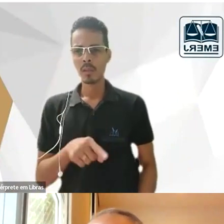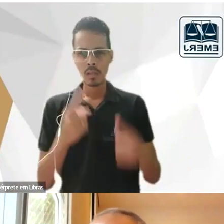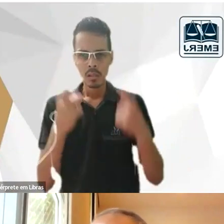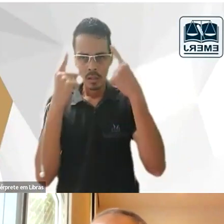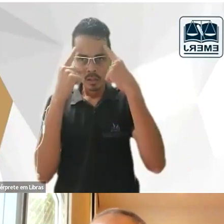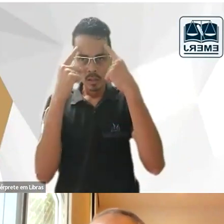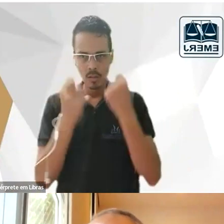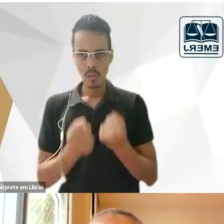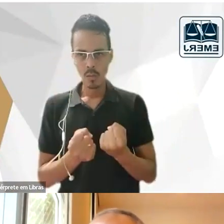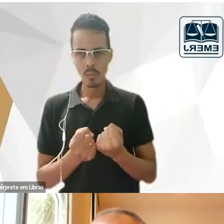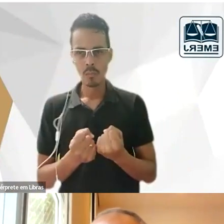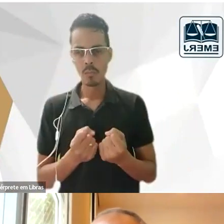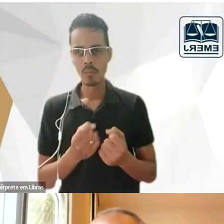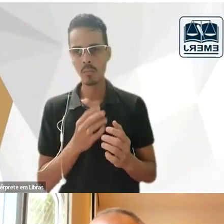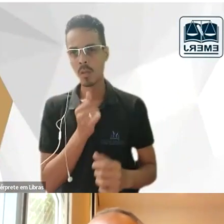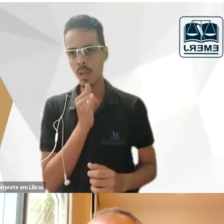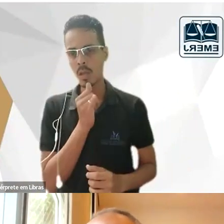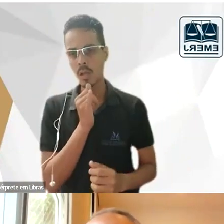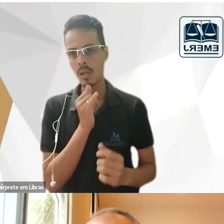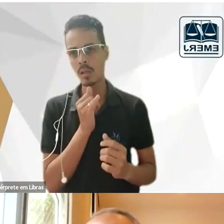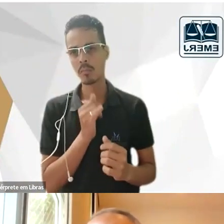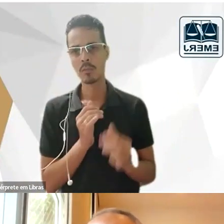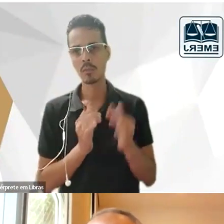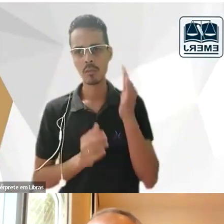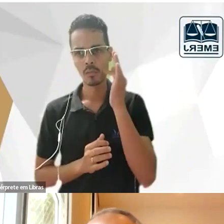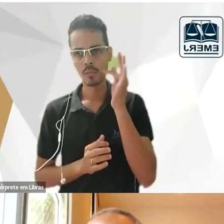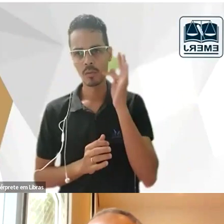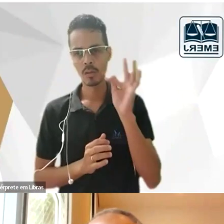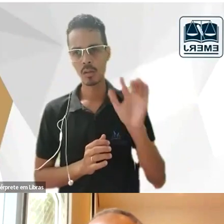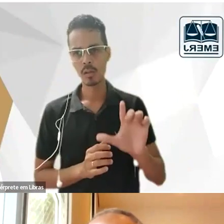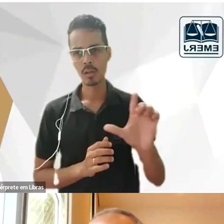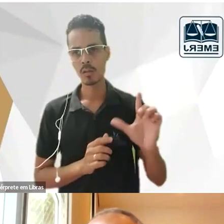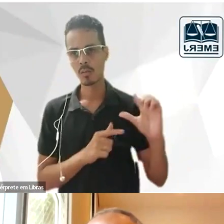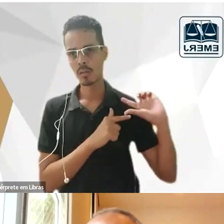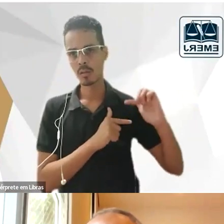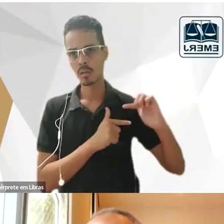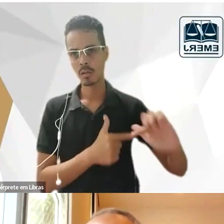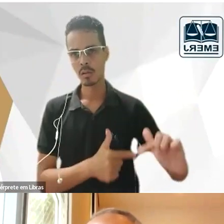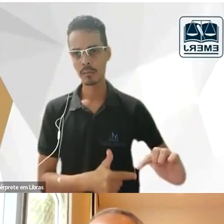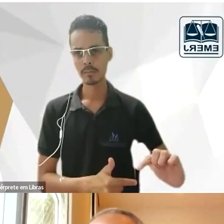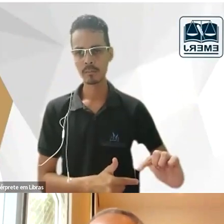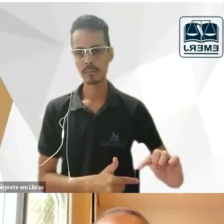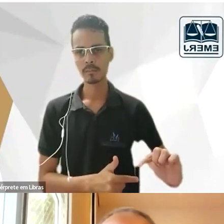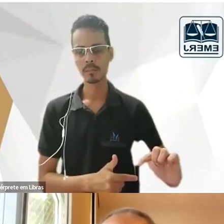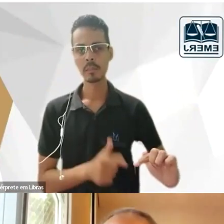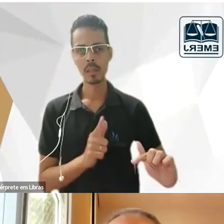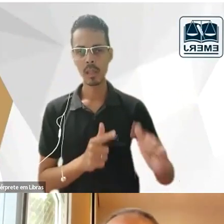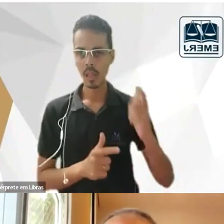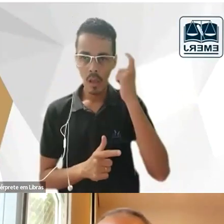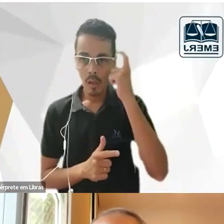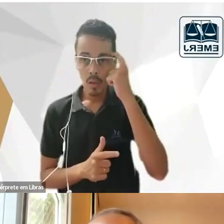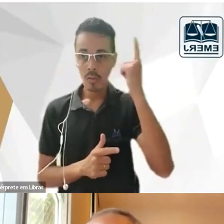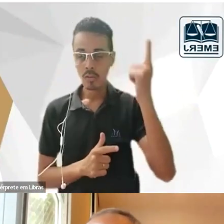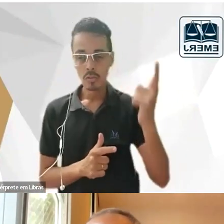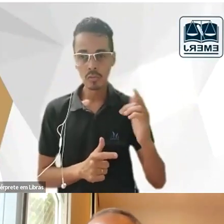exemplo os franceses no caso da literatura clássica eles são considerados muito criativos nas traduções de Cícero